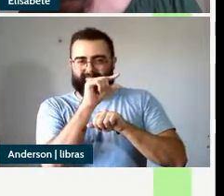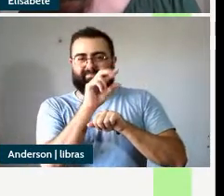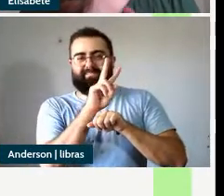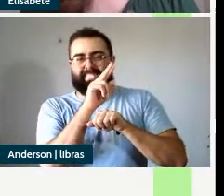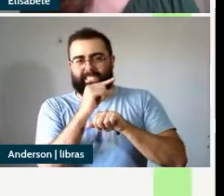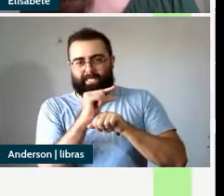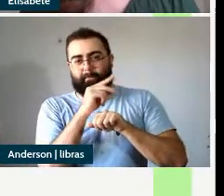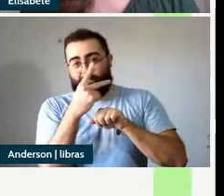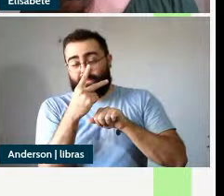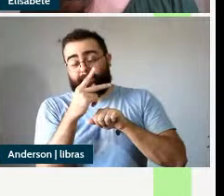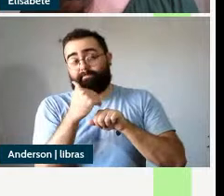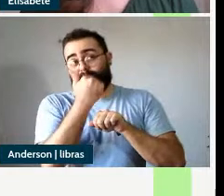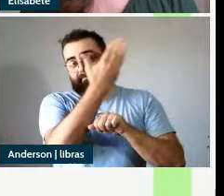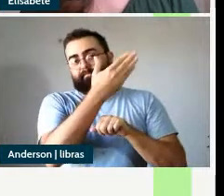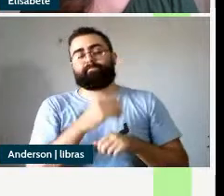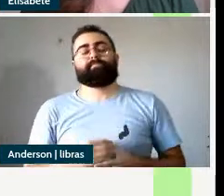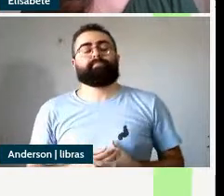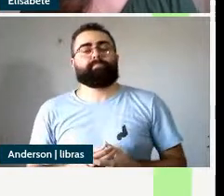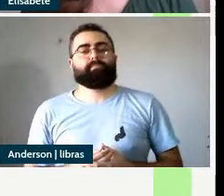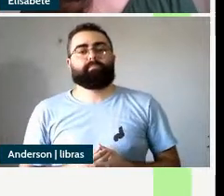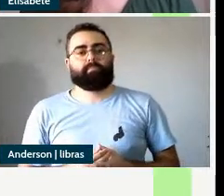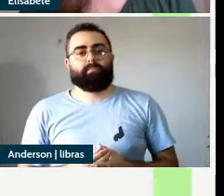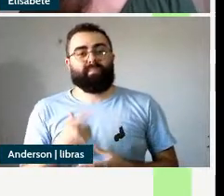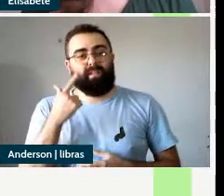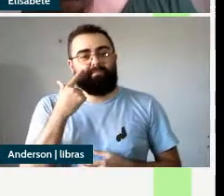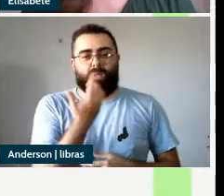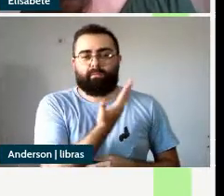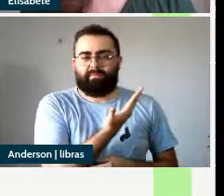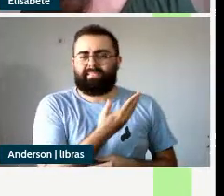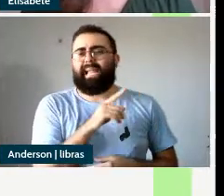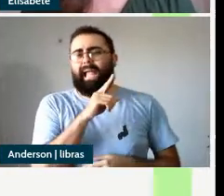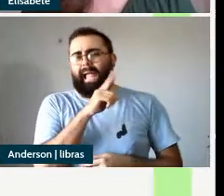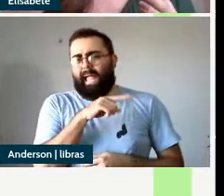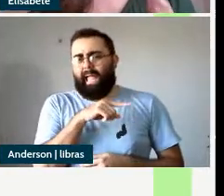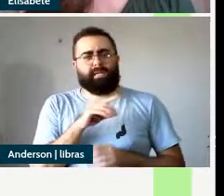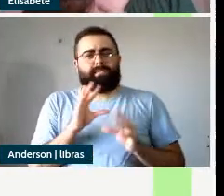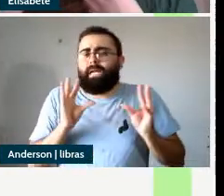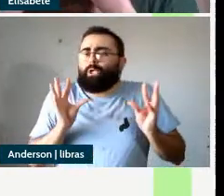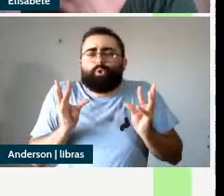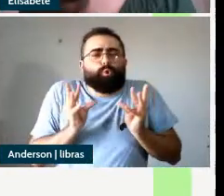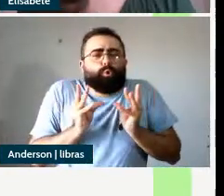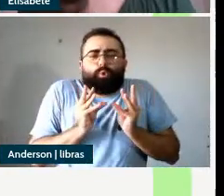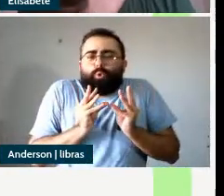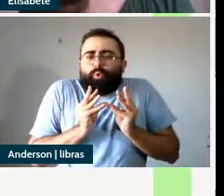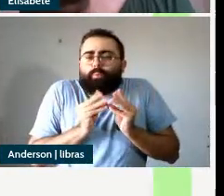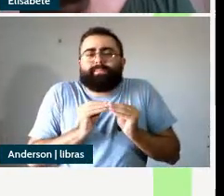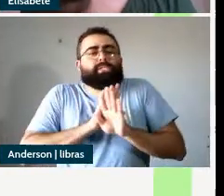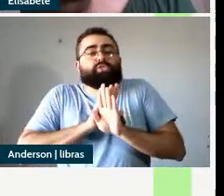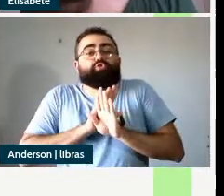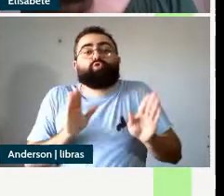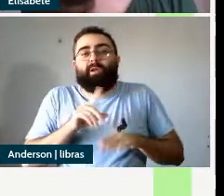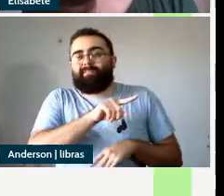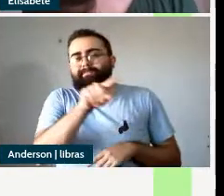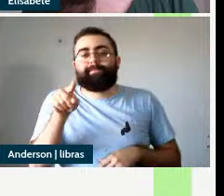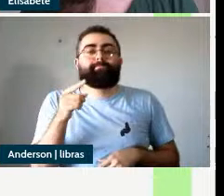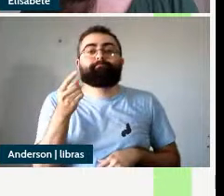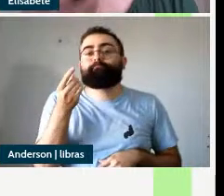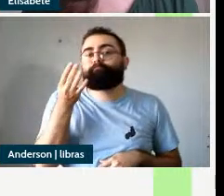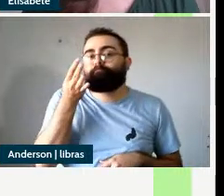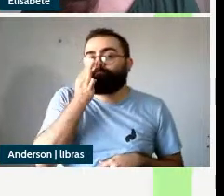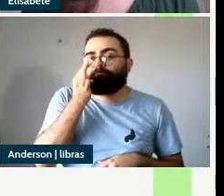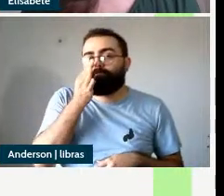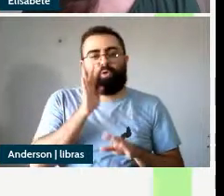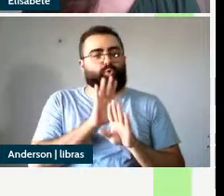aqui a derivação está resumida bem esquematizada só para deixar assim para realmente